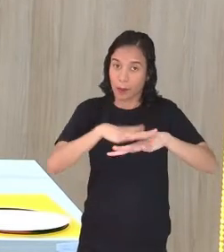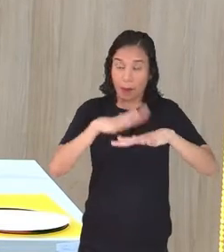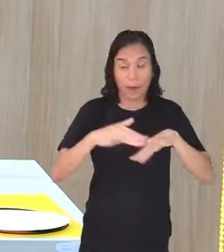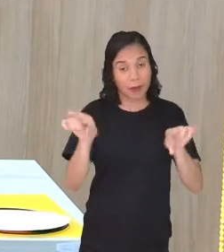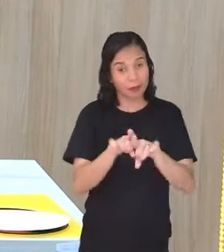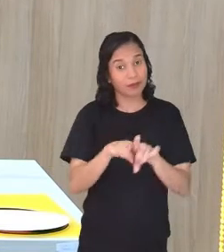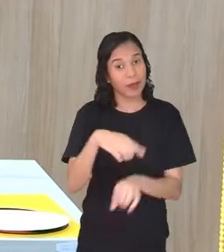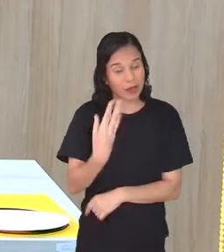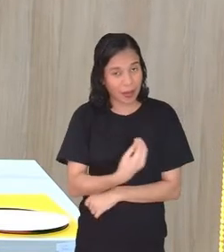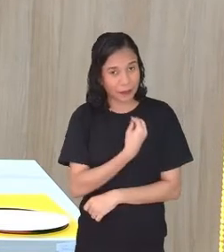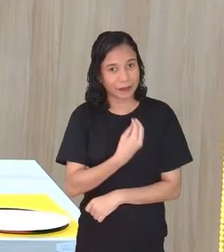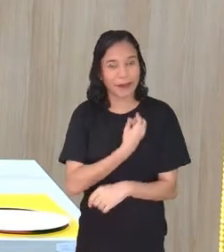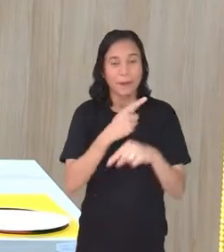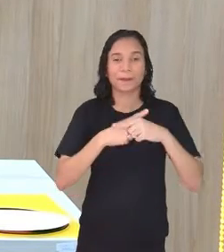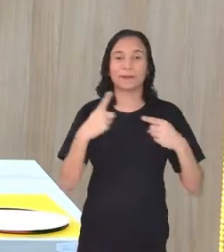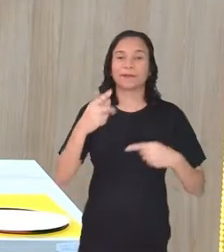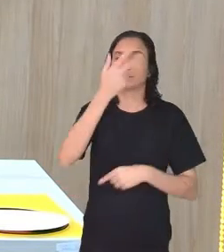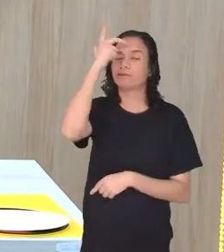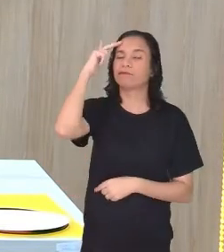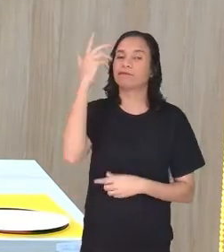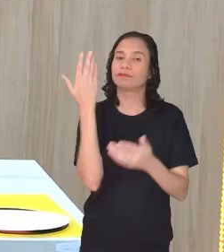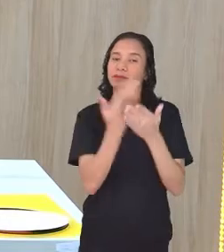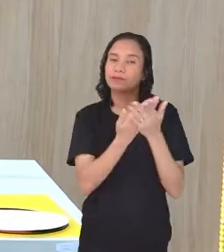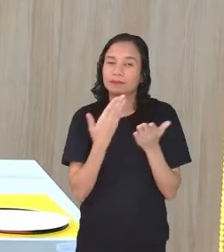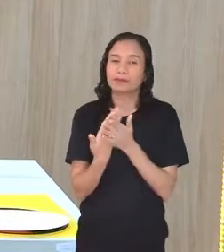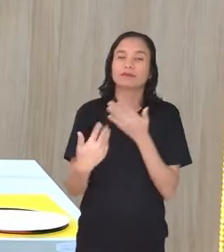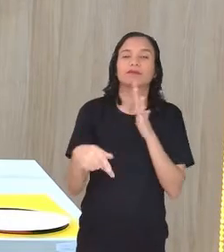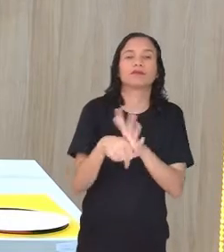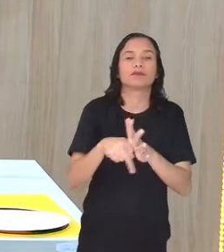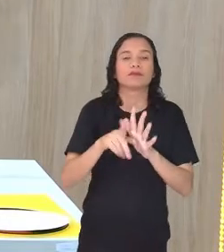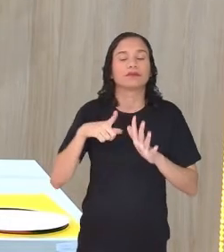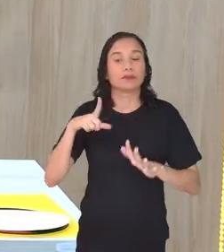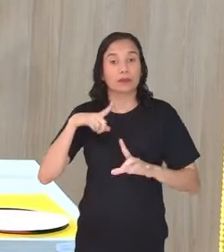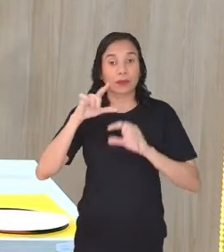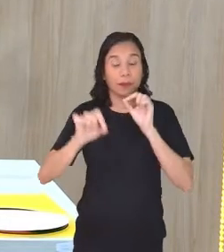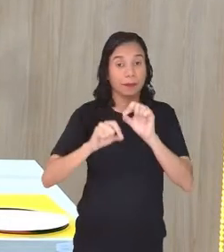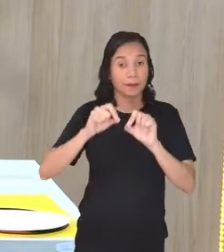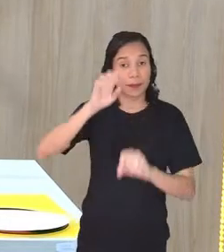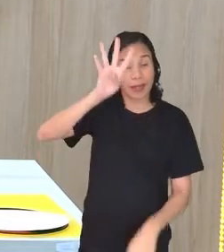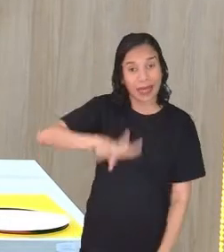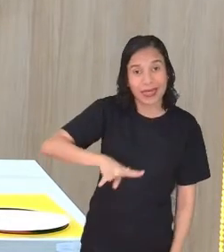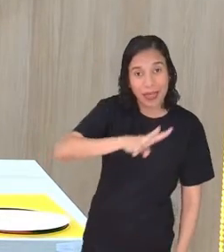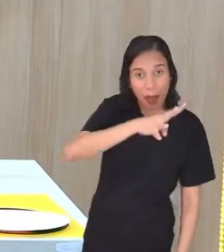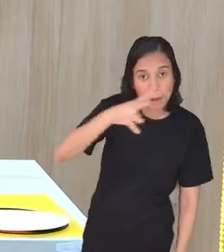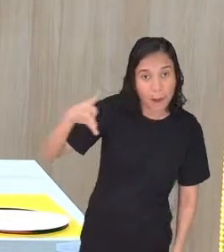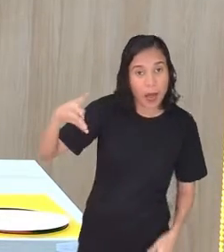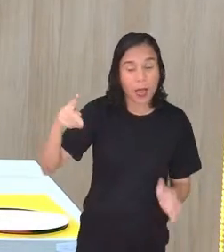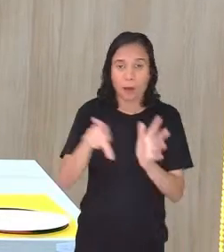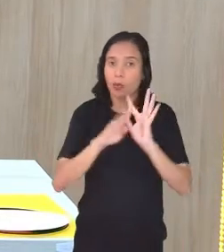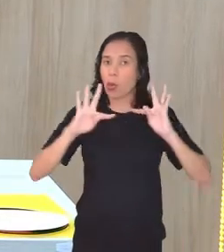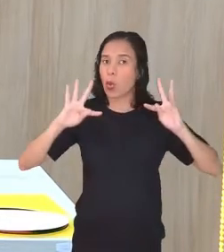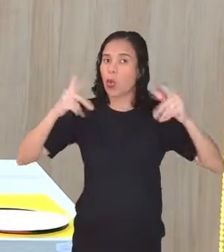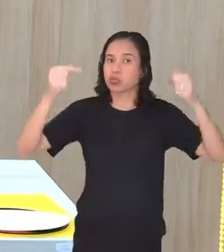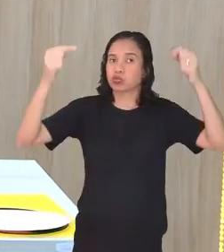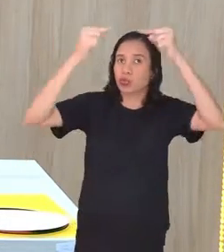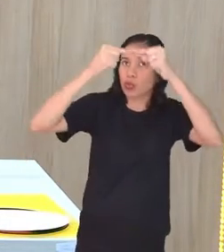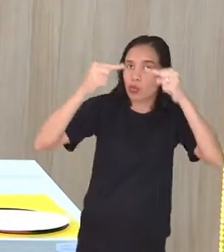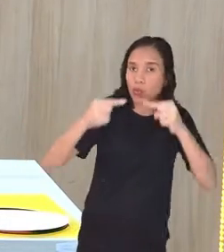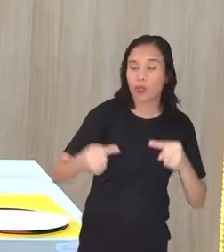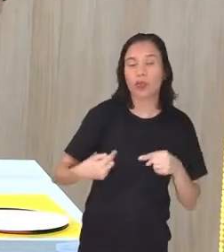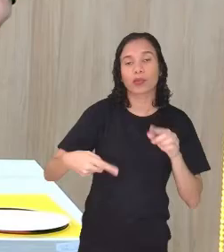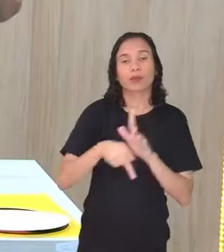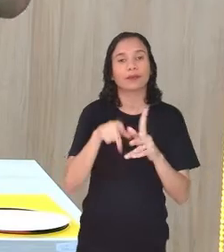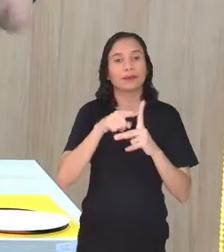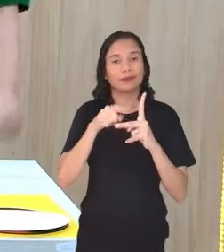também. Mas, quando vocês forem trabalhar, vocês vão ter a tabela de seno e cosseno, tudo com esses